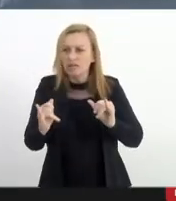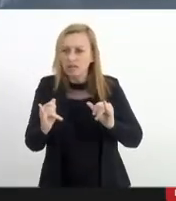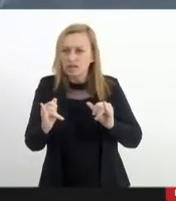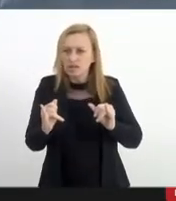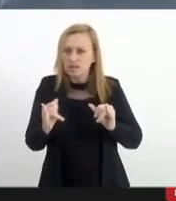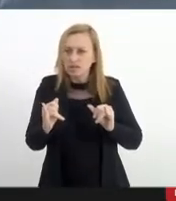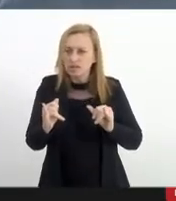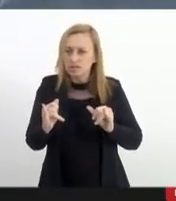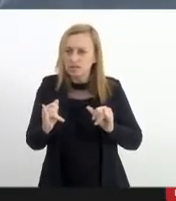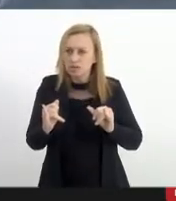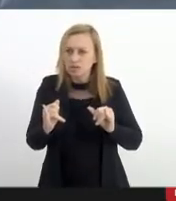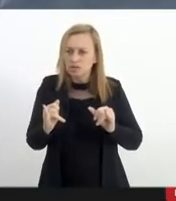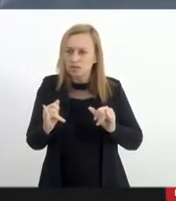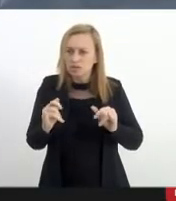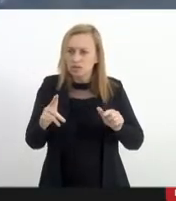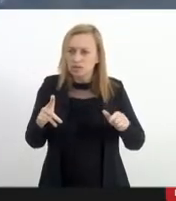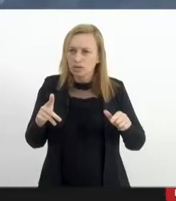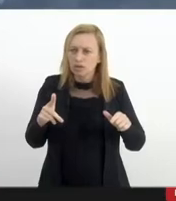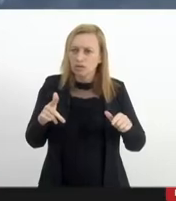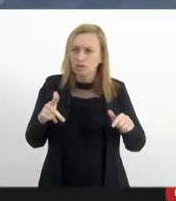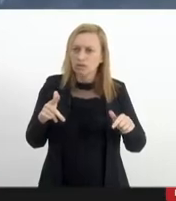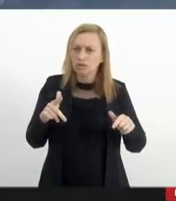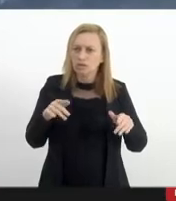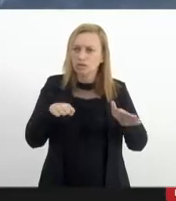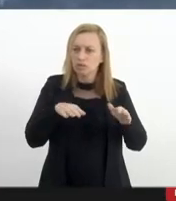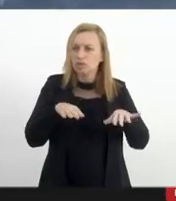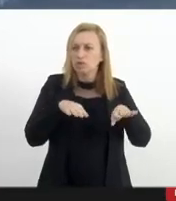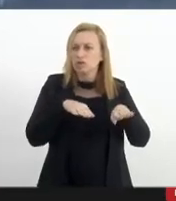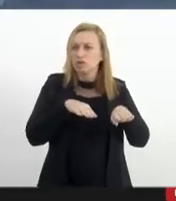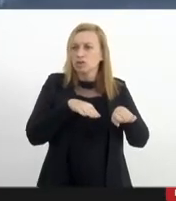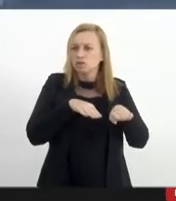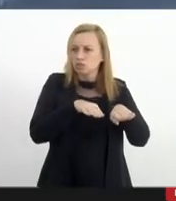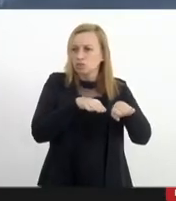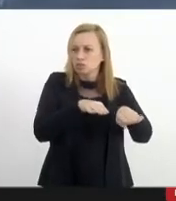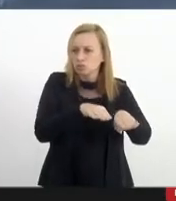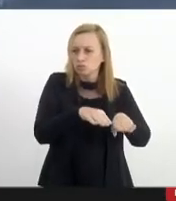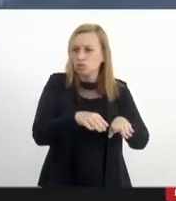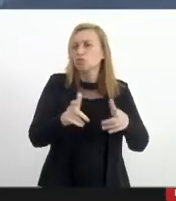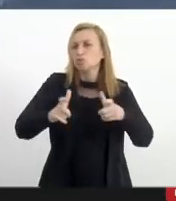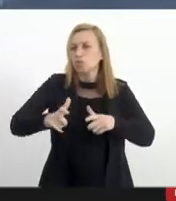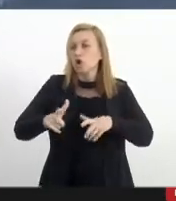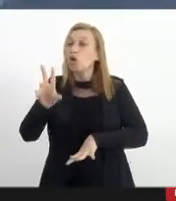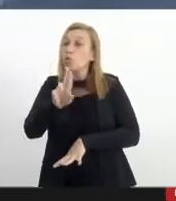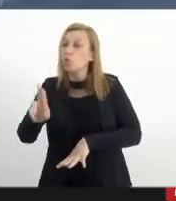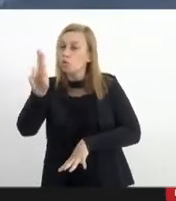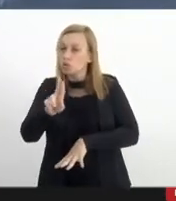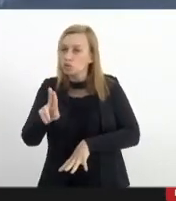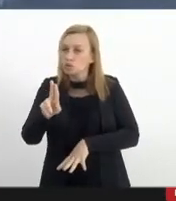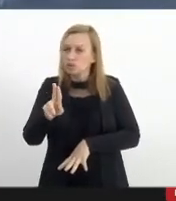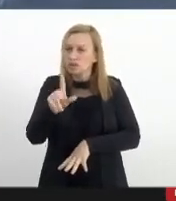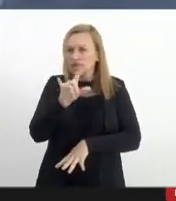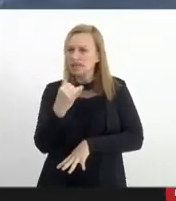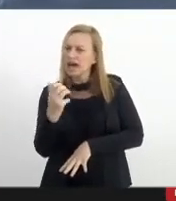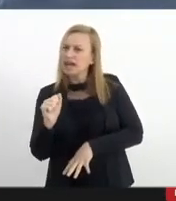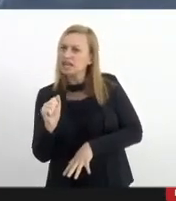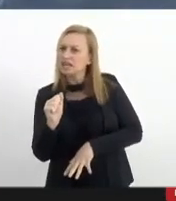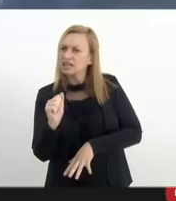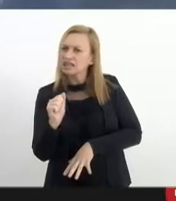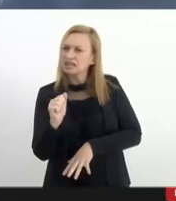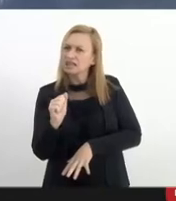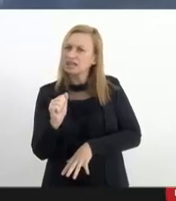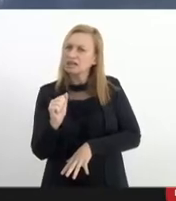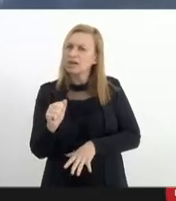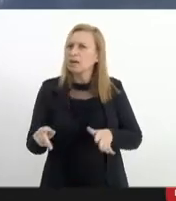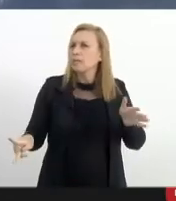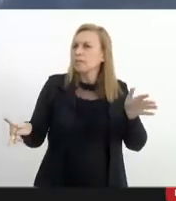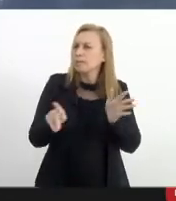interrupção do tráfico da Superbi da Metrorio anteriormente, já que o uso da linha ferro ao entendimento fazia